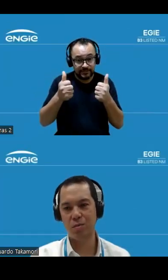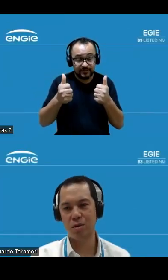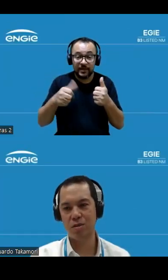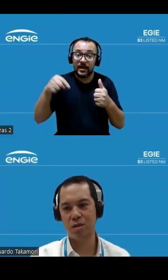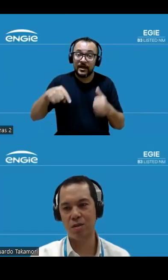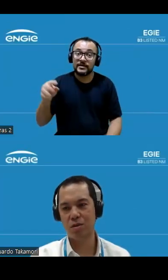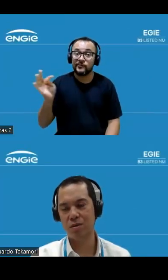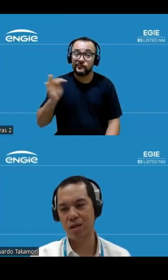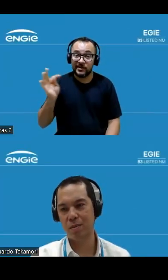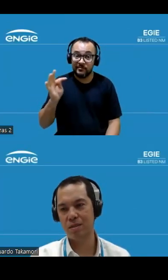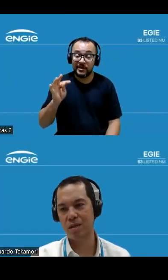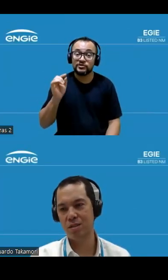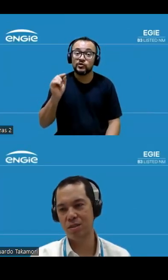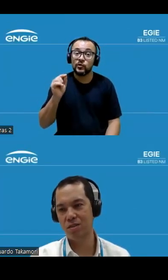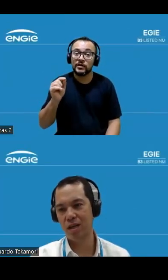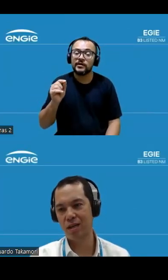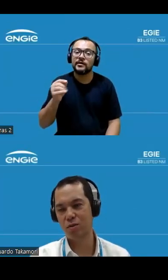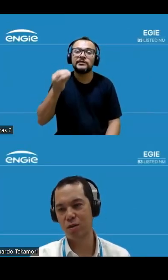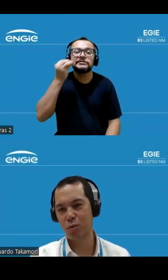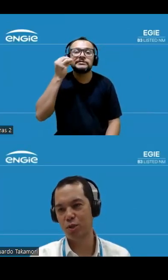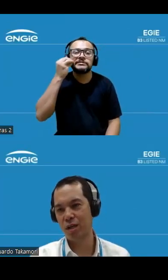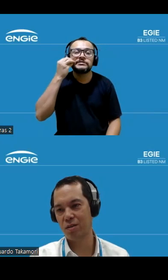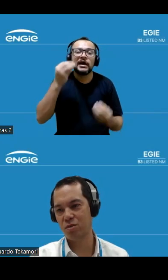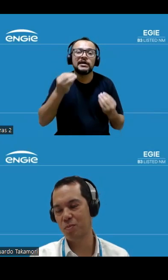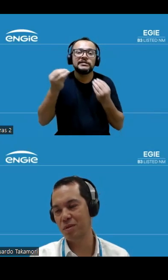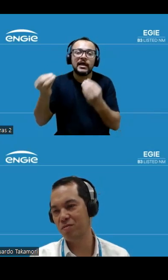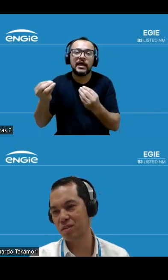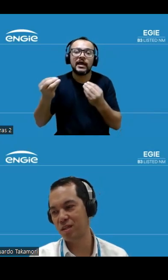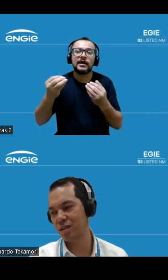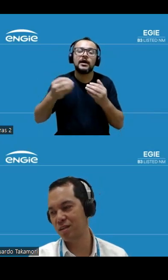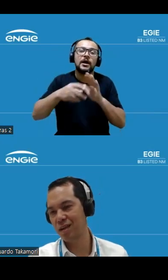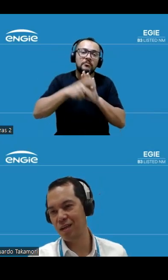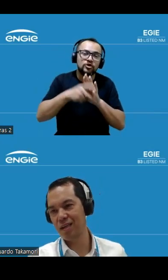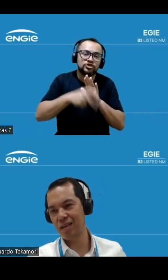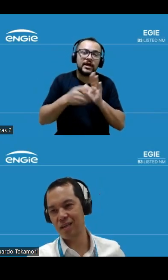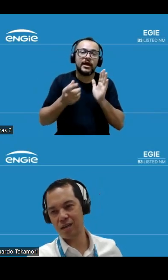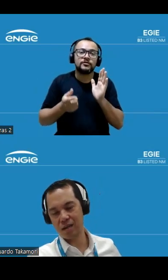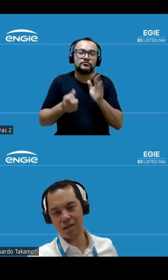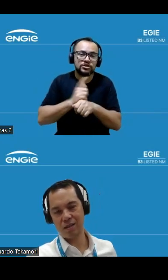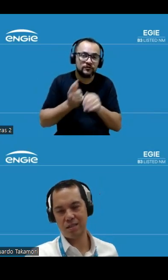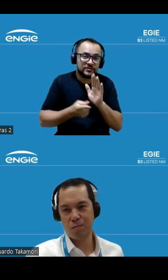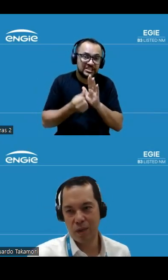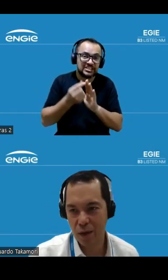de fato mostra toda a nossa capacidade de entrega nos nossos projetos disciplina financeira e